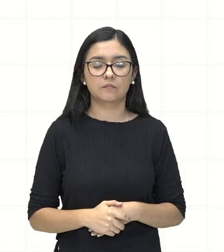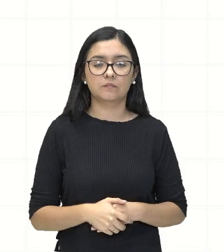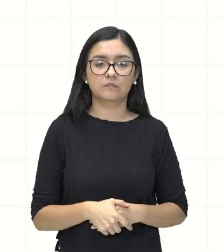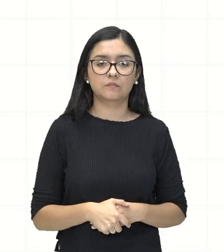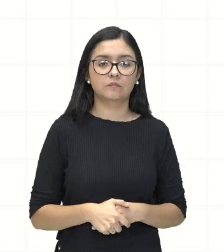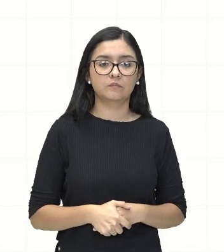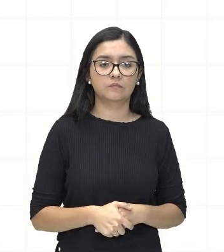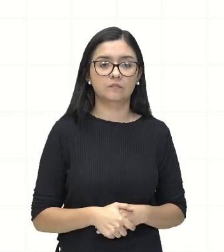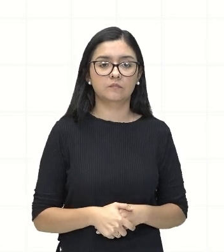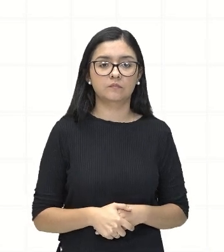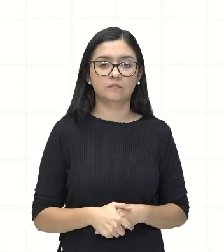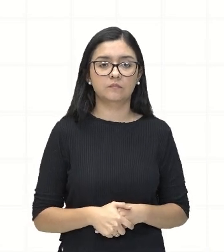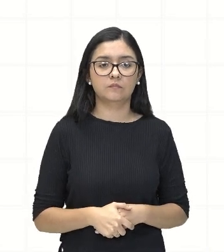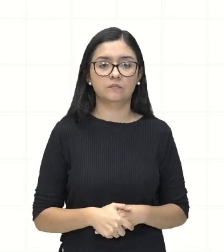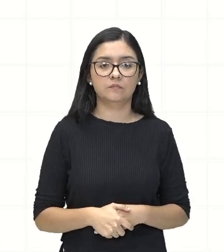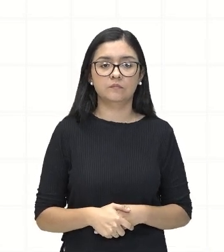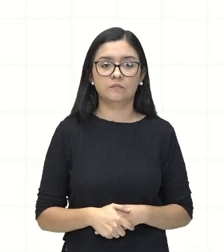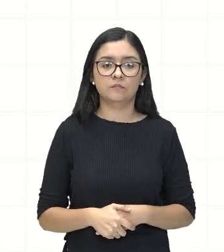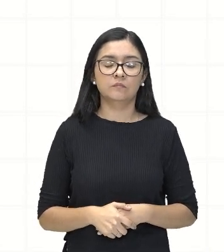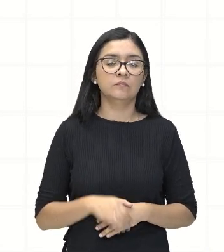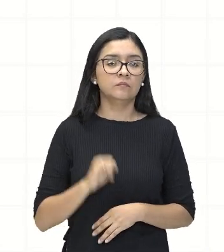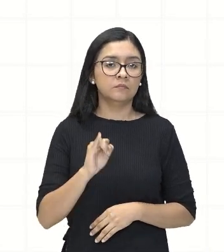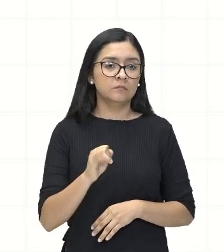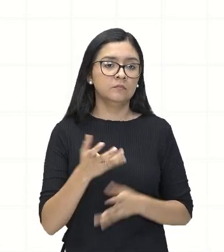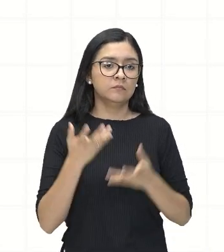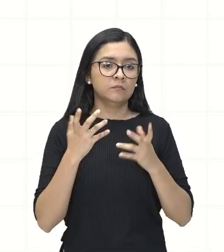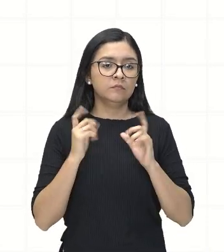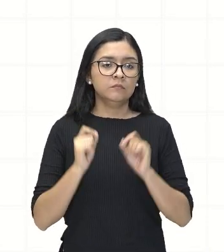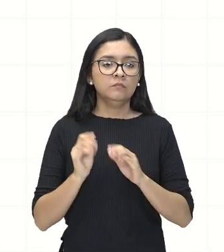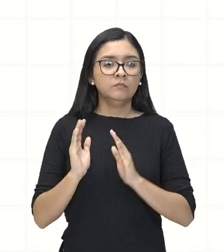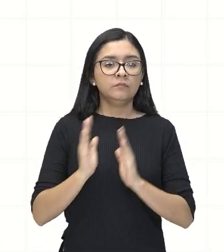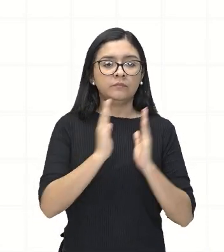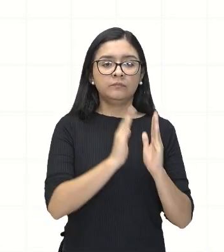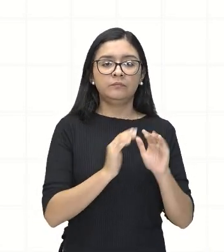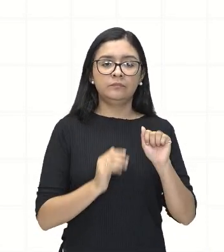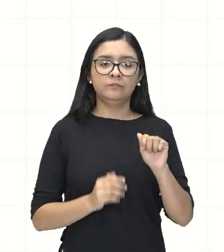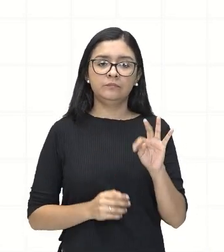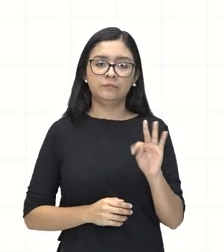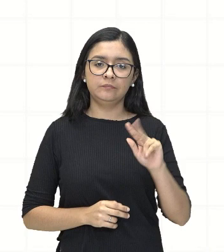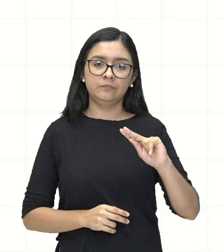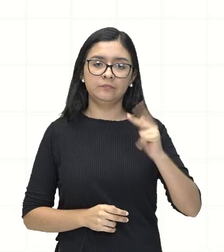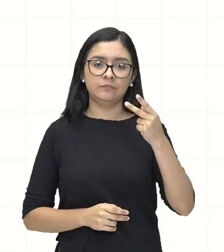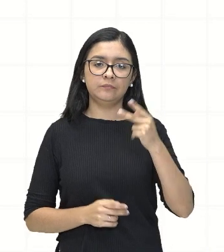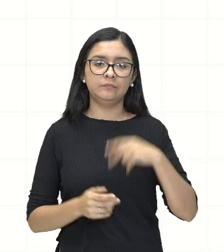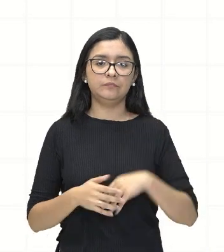Se eu quero deixar só o At ao quadrado desse lado, ó, para ficar